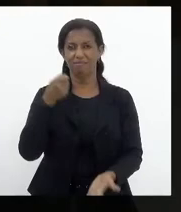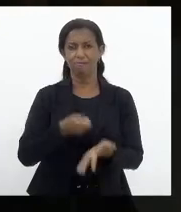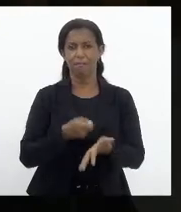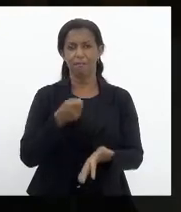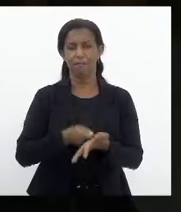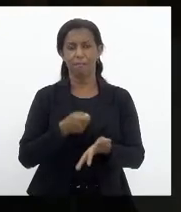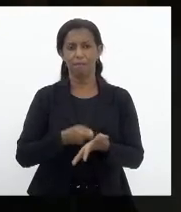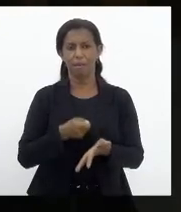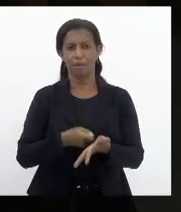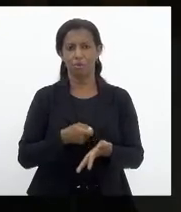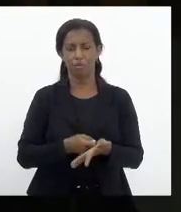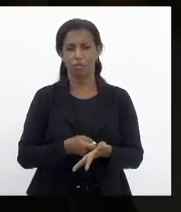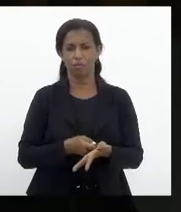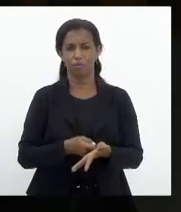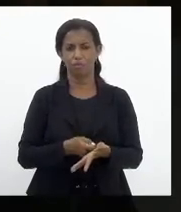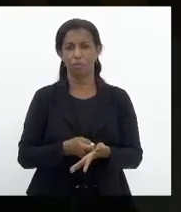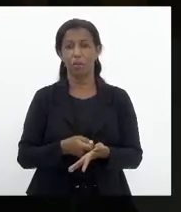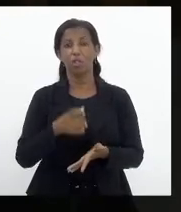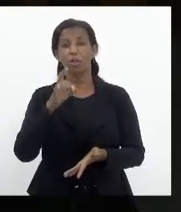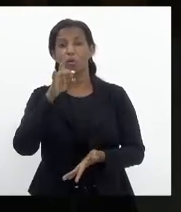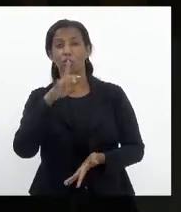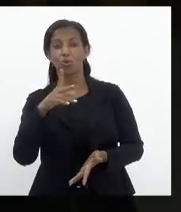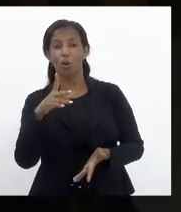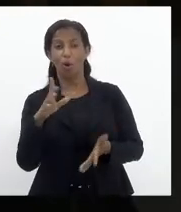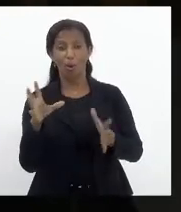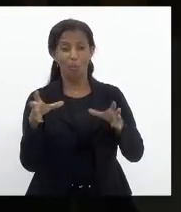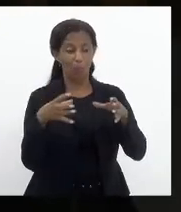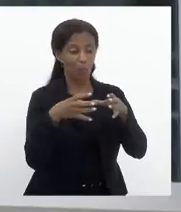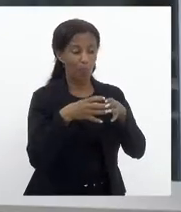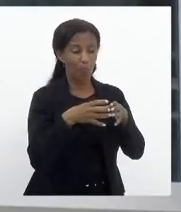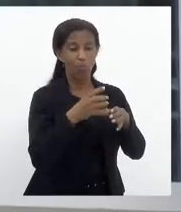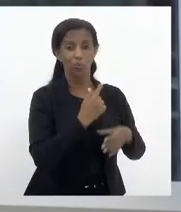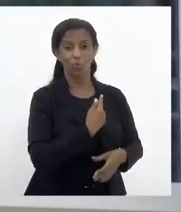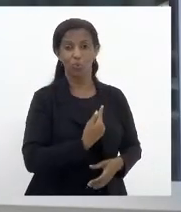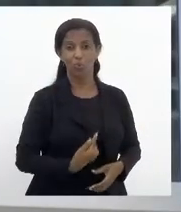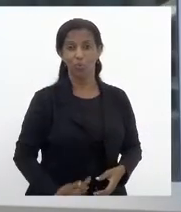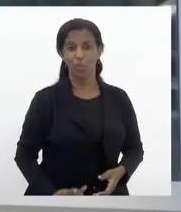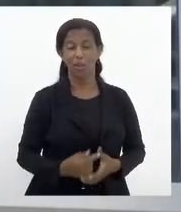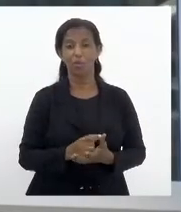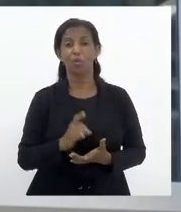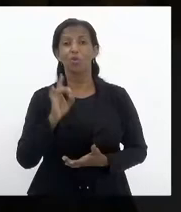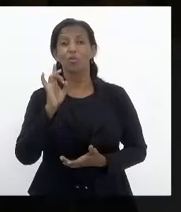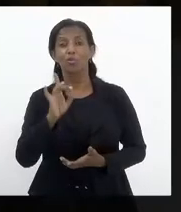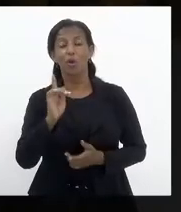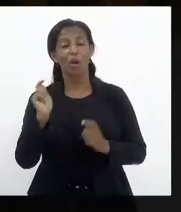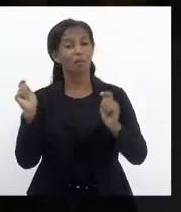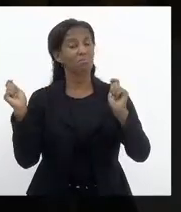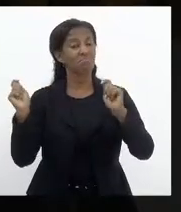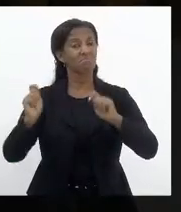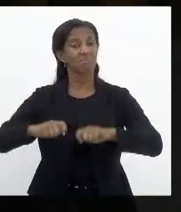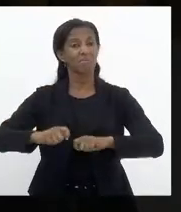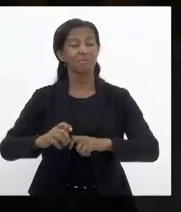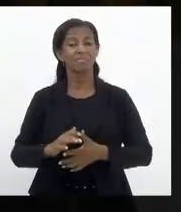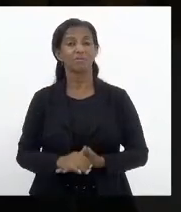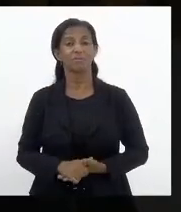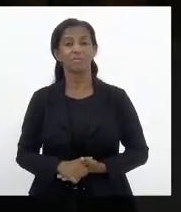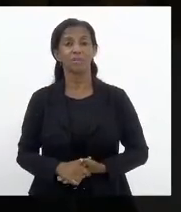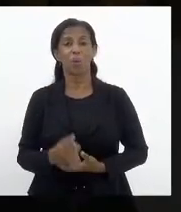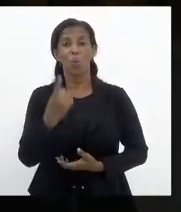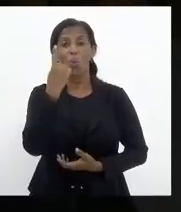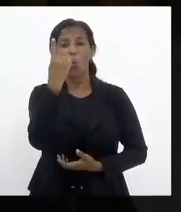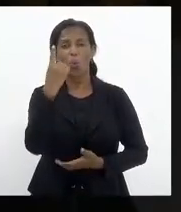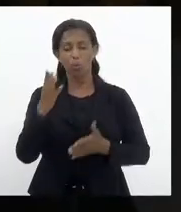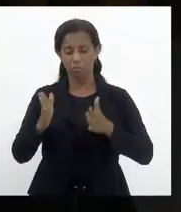determinativo. Então, só parte, por parte do governo, só cabe, só cabe um